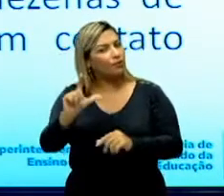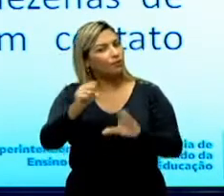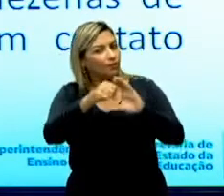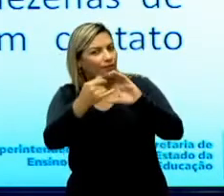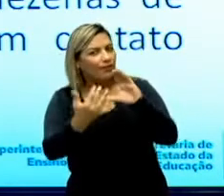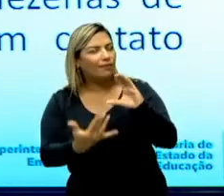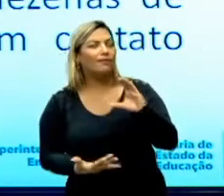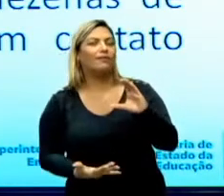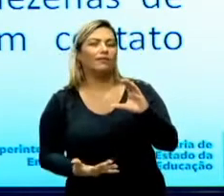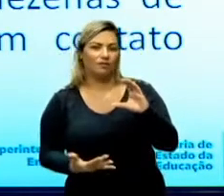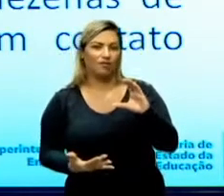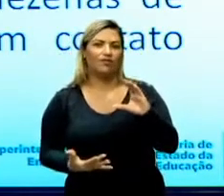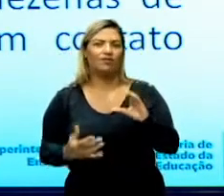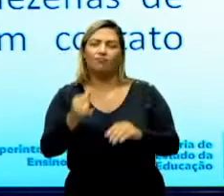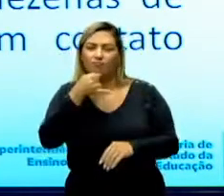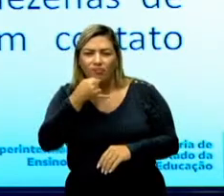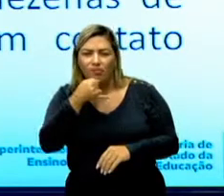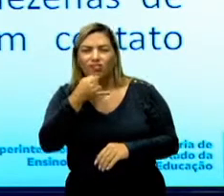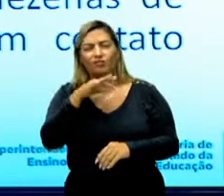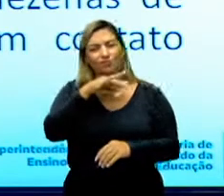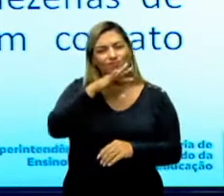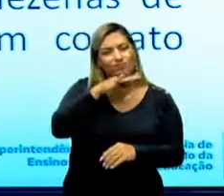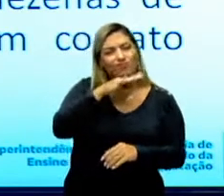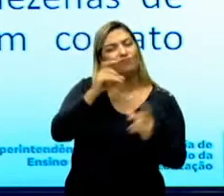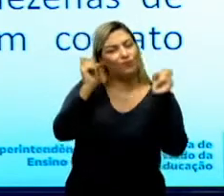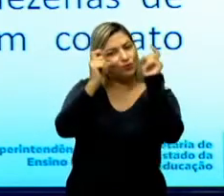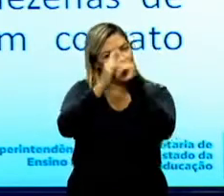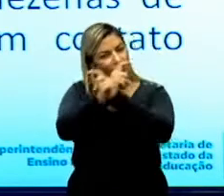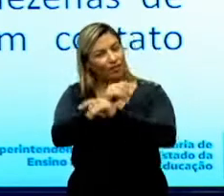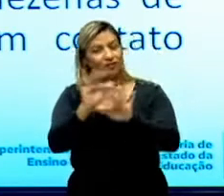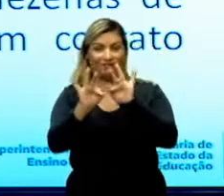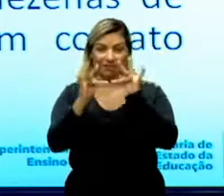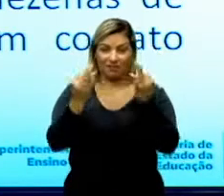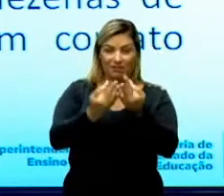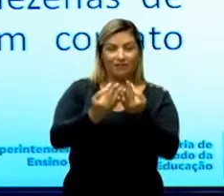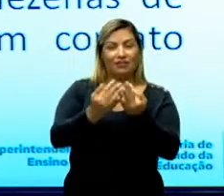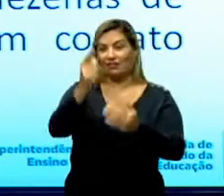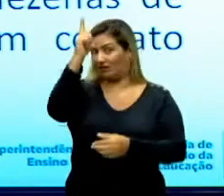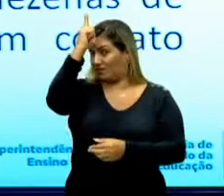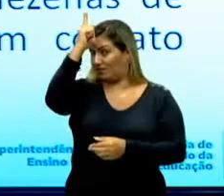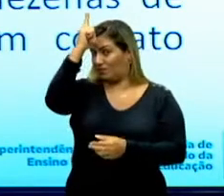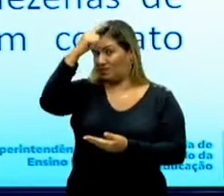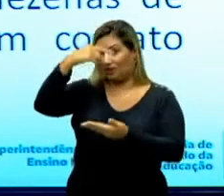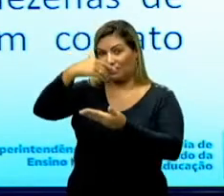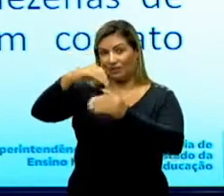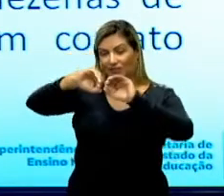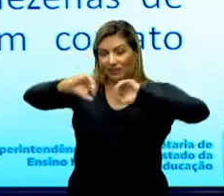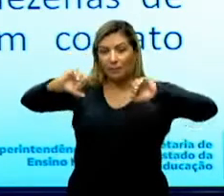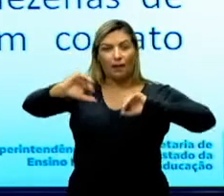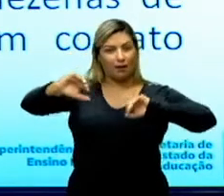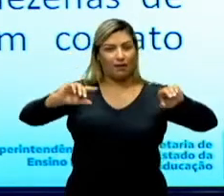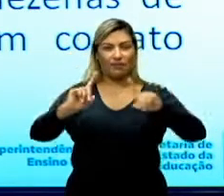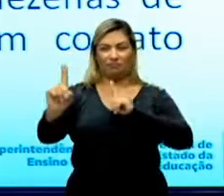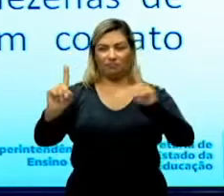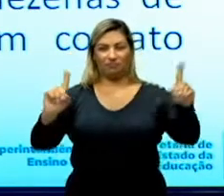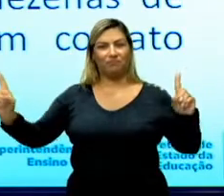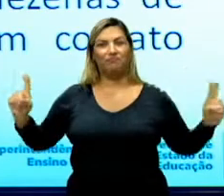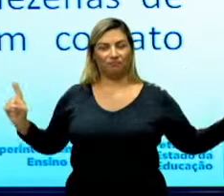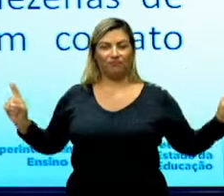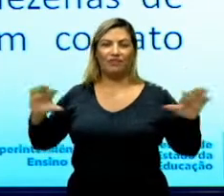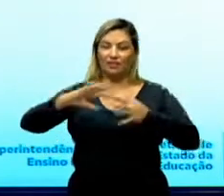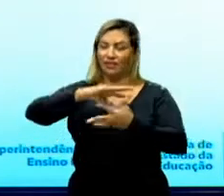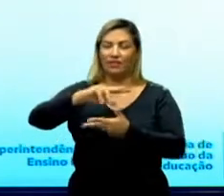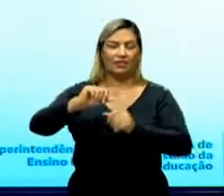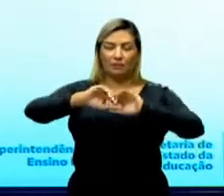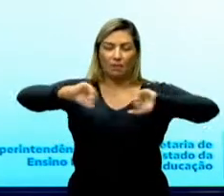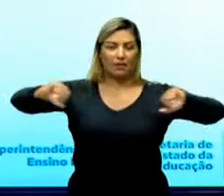características tristes, frustrantes, algumas famílias alemãs foram divididas durante esse processo de construção do muro.